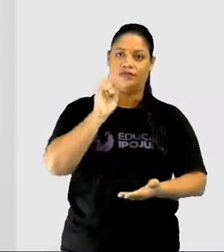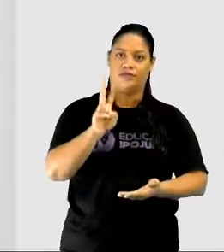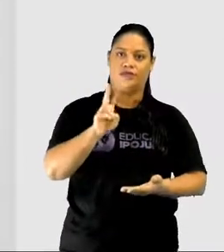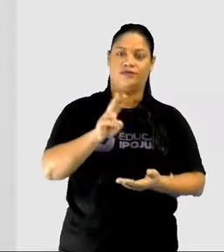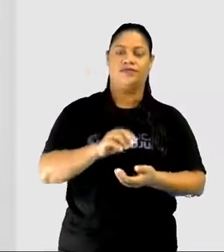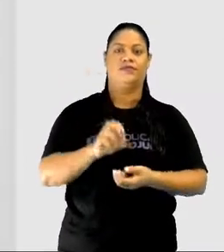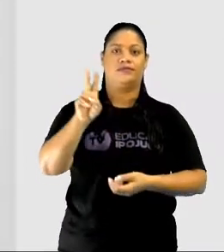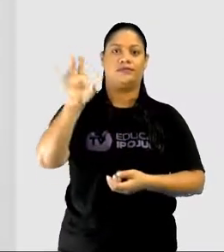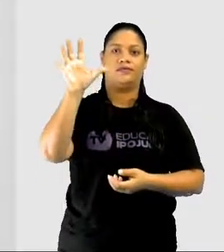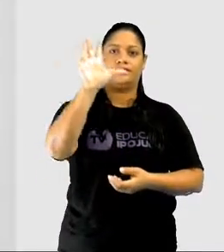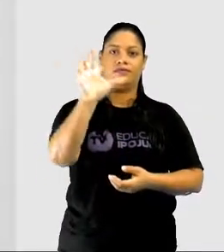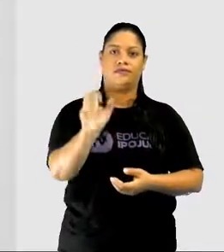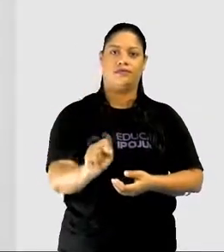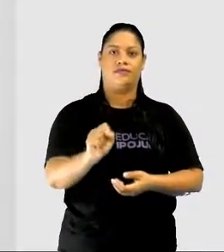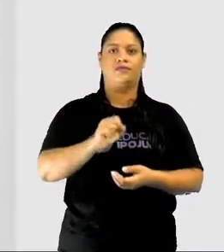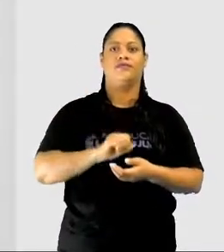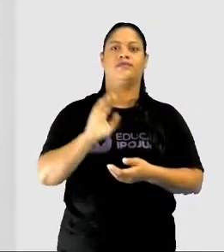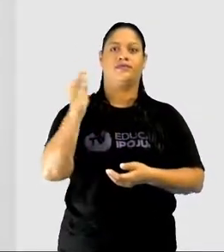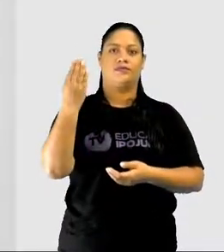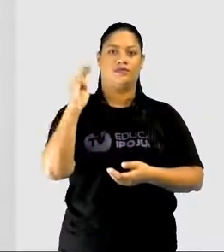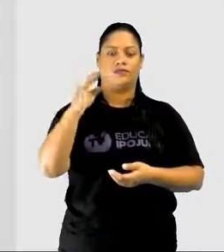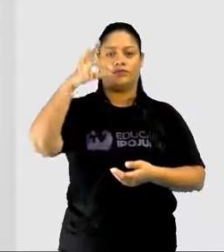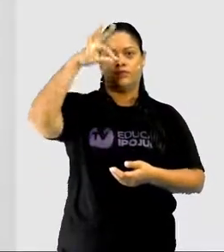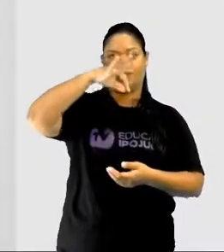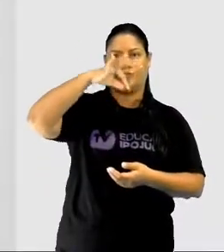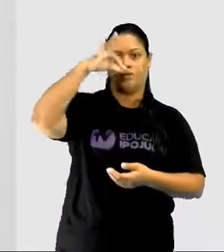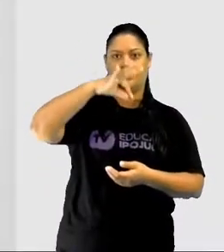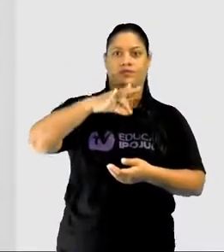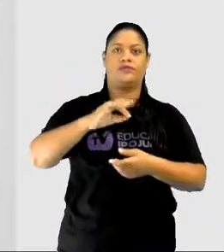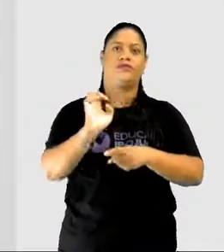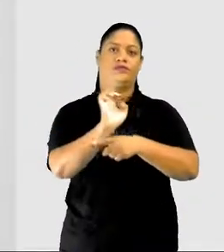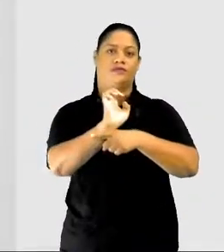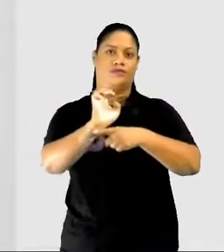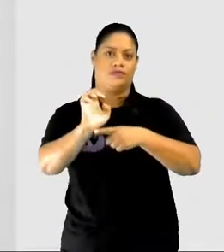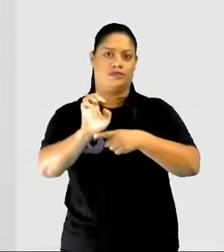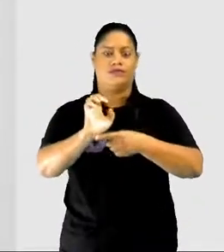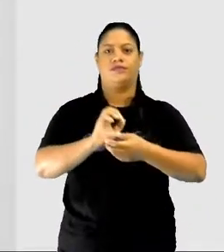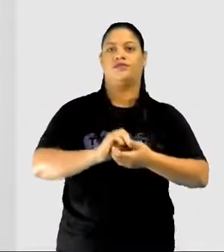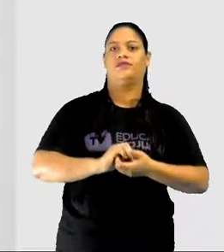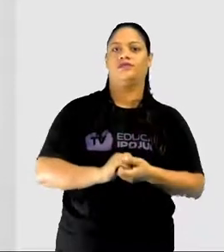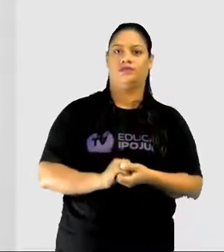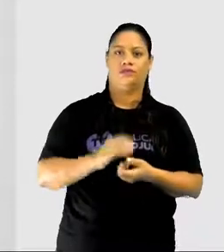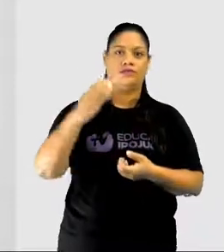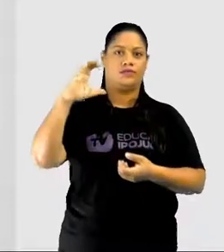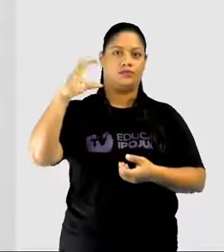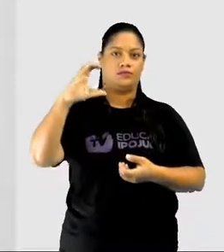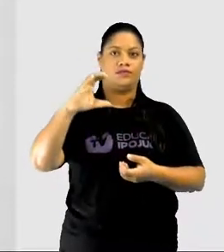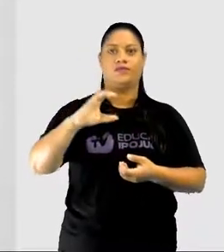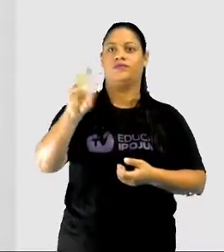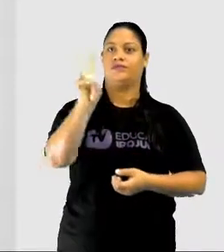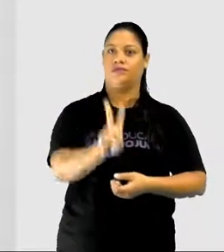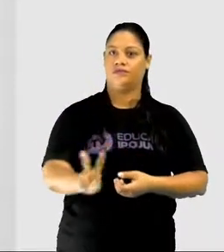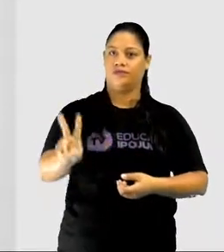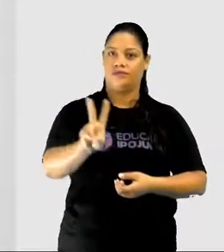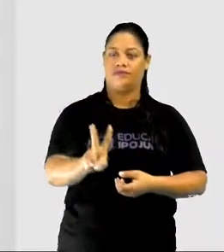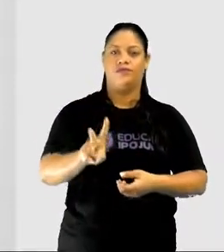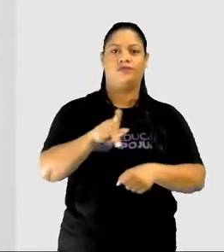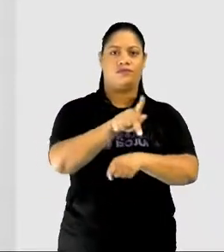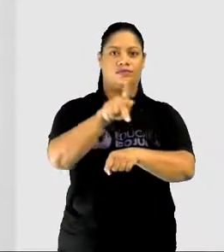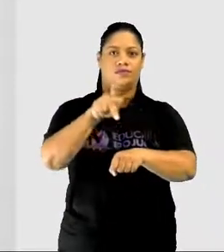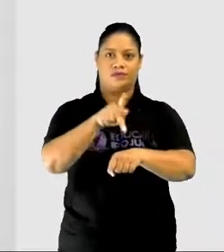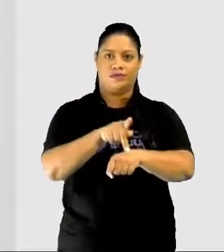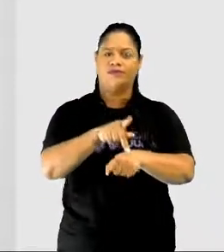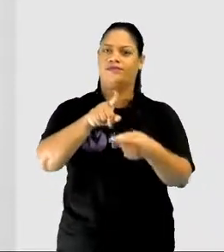mapa. Bolívia, Peru, Equador, Colômbia, Venezuela. São os países